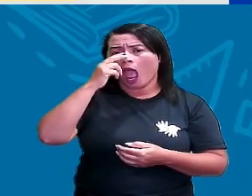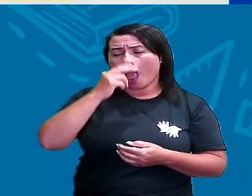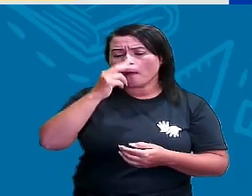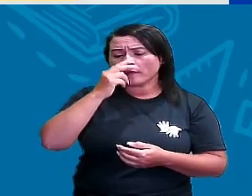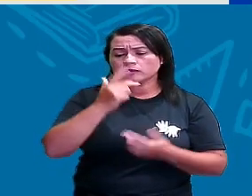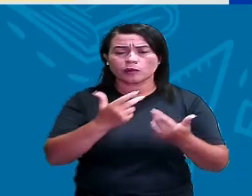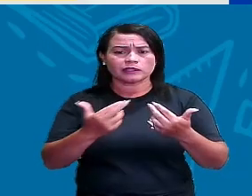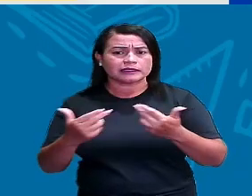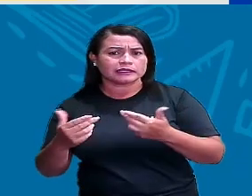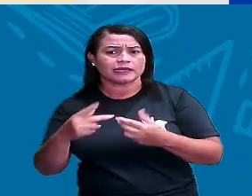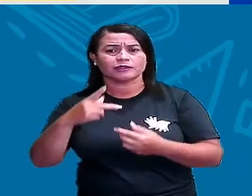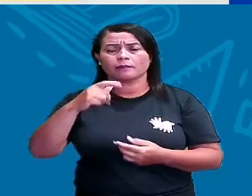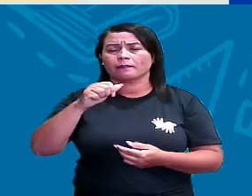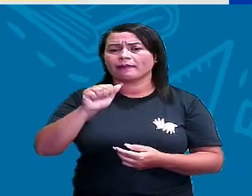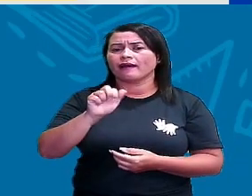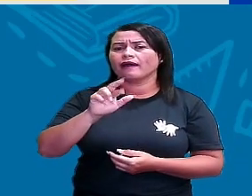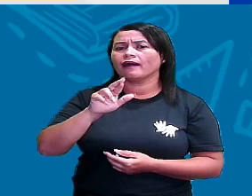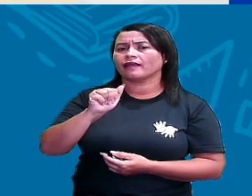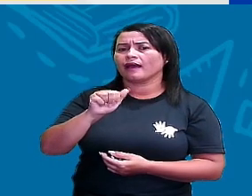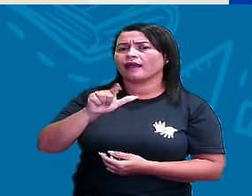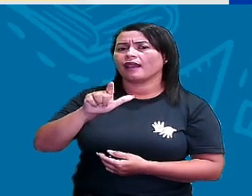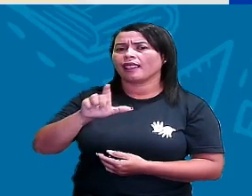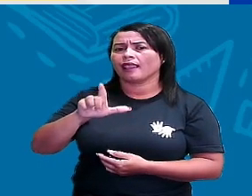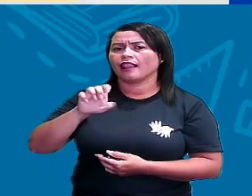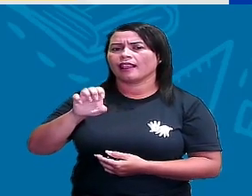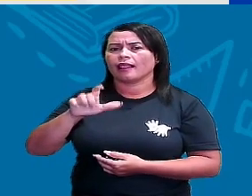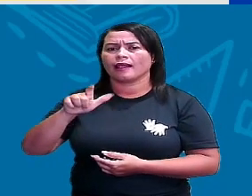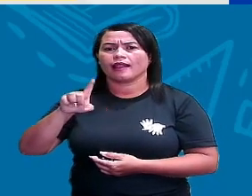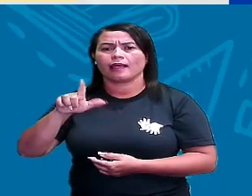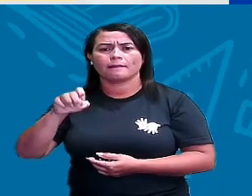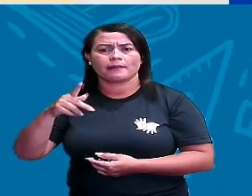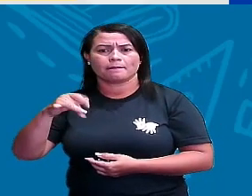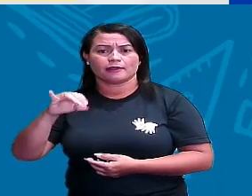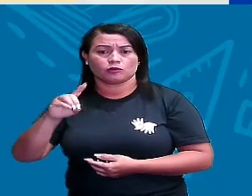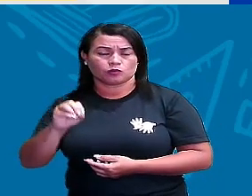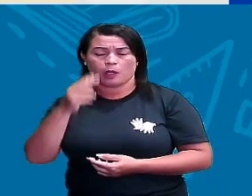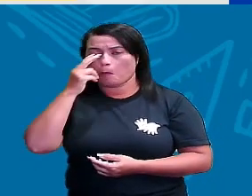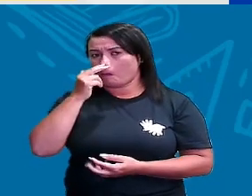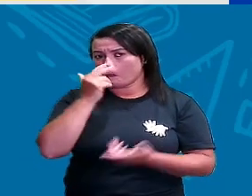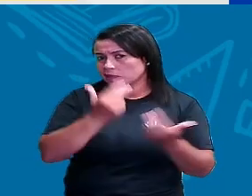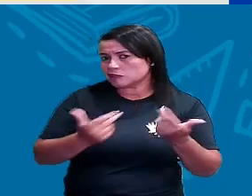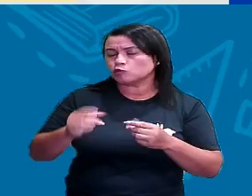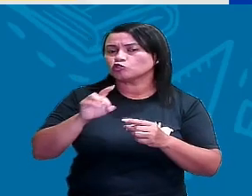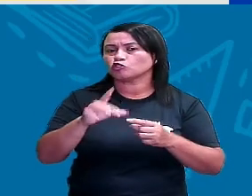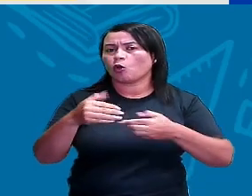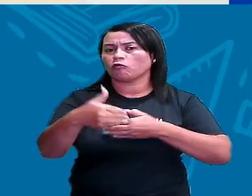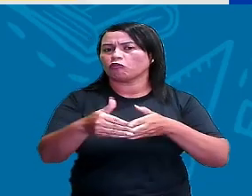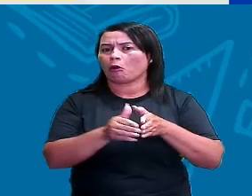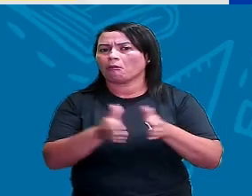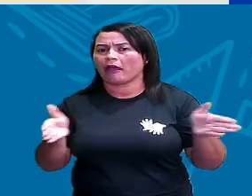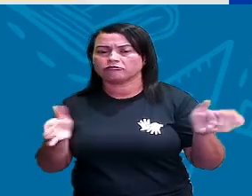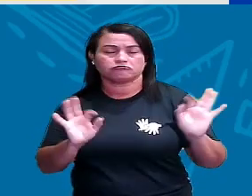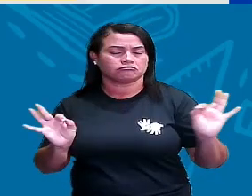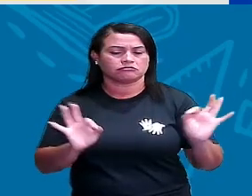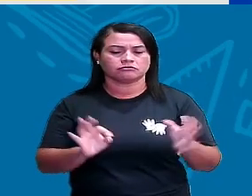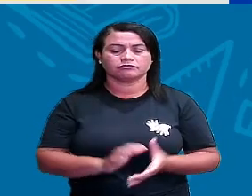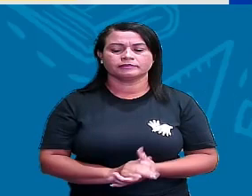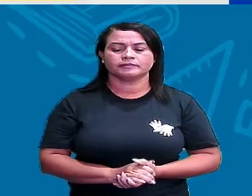arestas, a mesma quantidade de vértices e a mesma quantidade de faces. Ok? Deu pra entender? Então, vamos seguir.